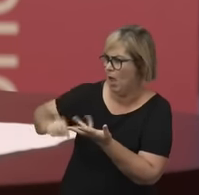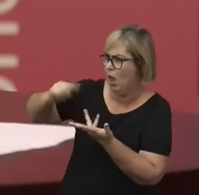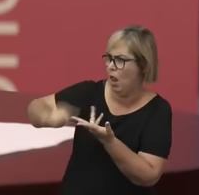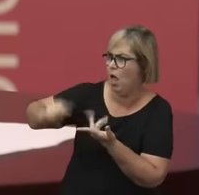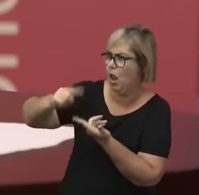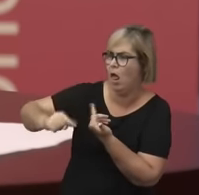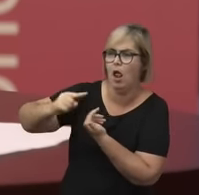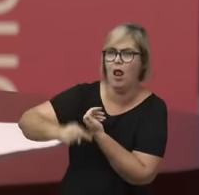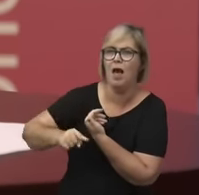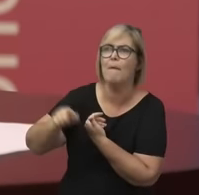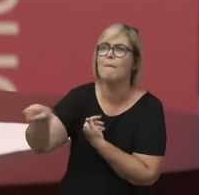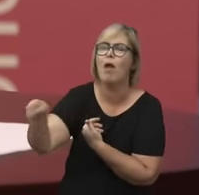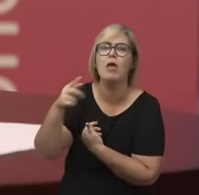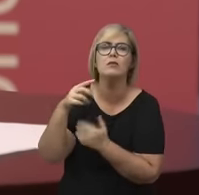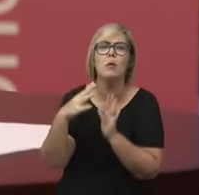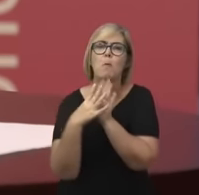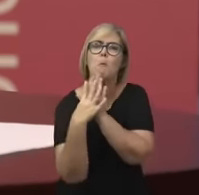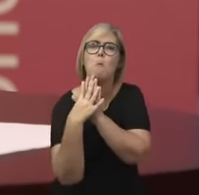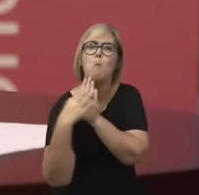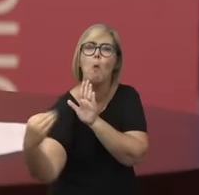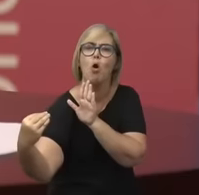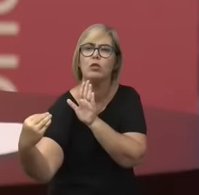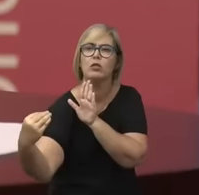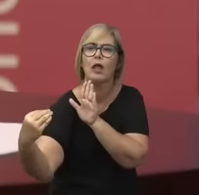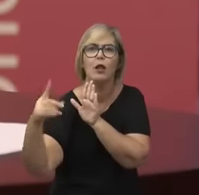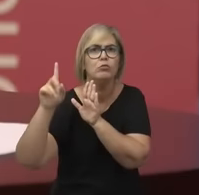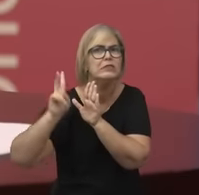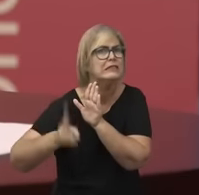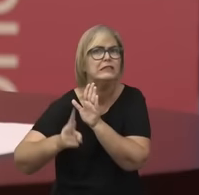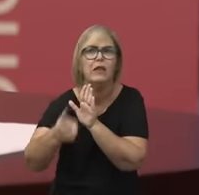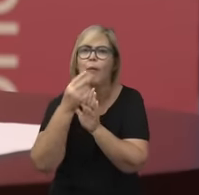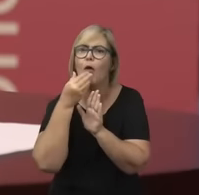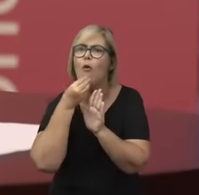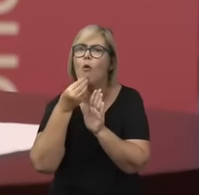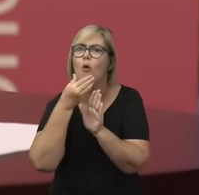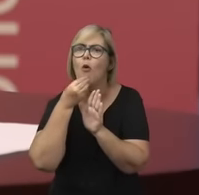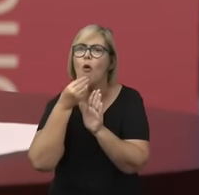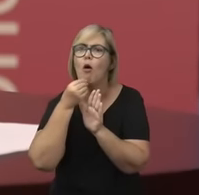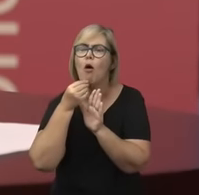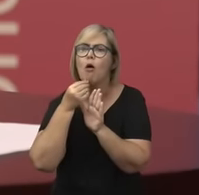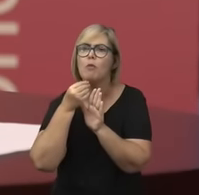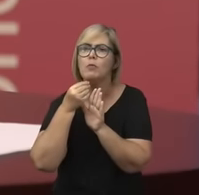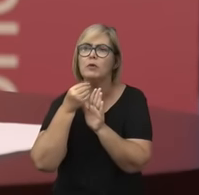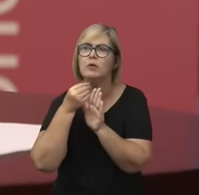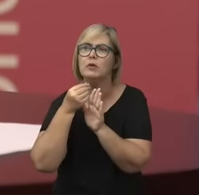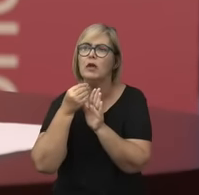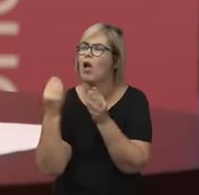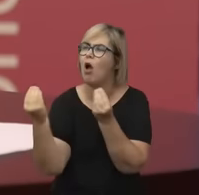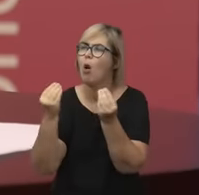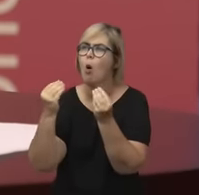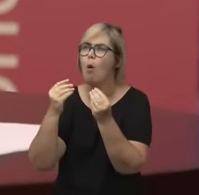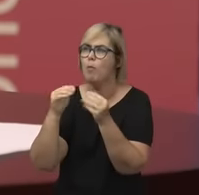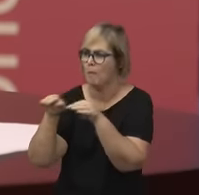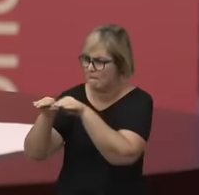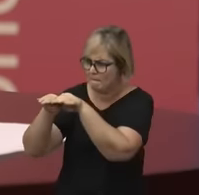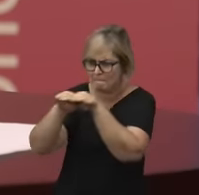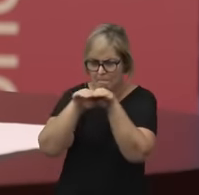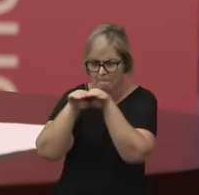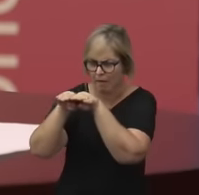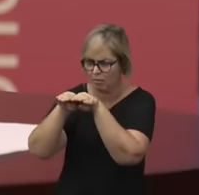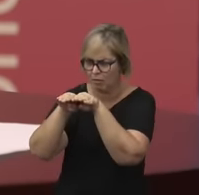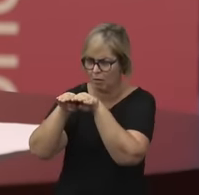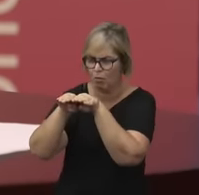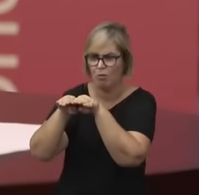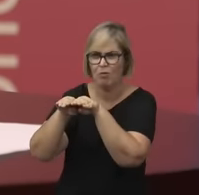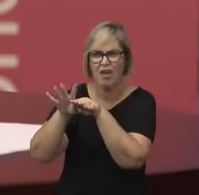medidas são universais, são as medidas masculinas, como isso, na verdade, impacta diretamente a